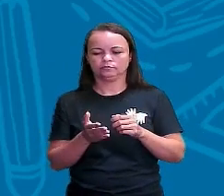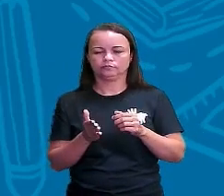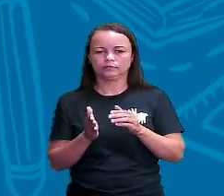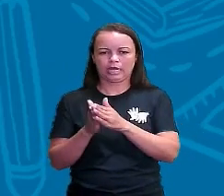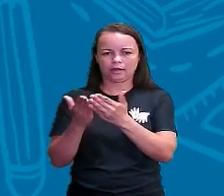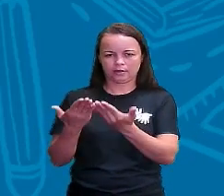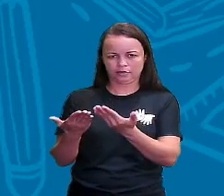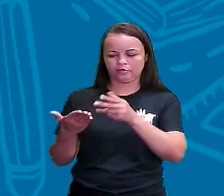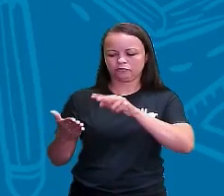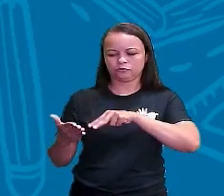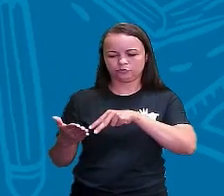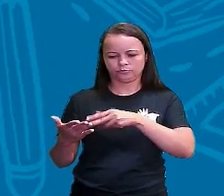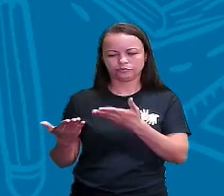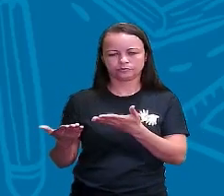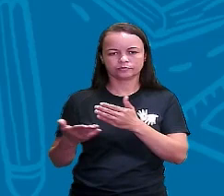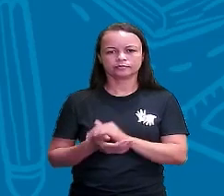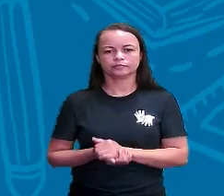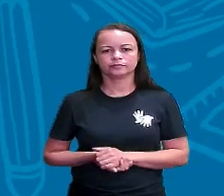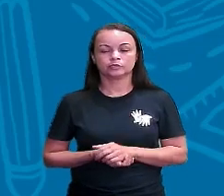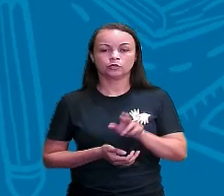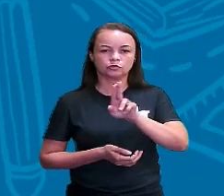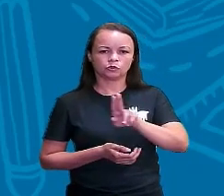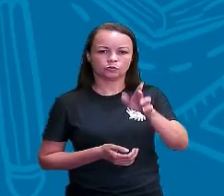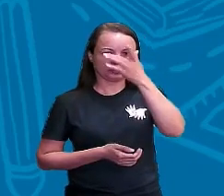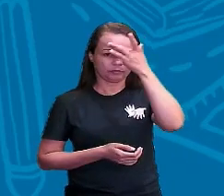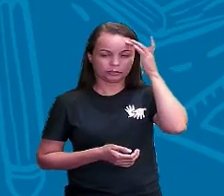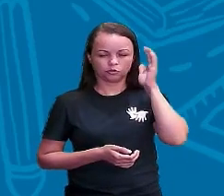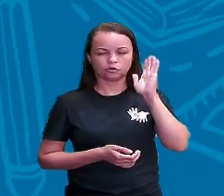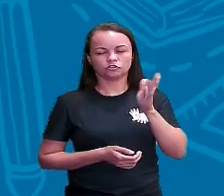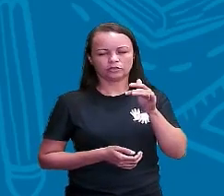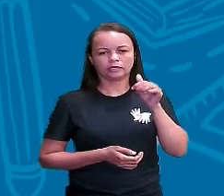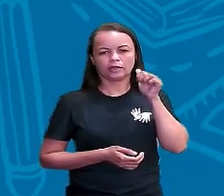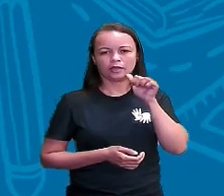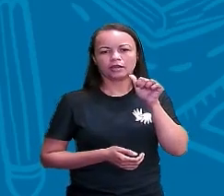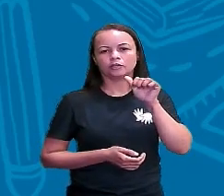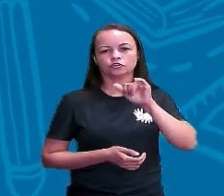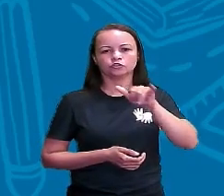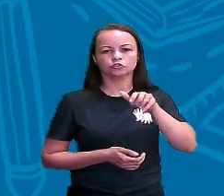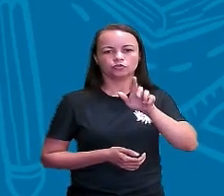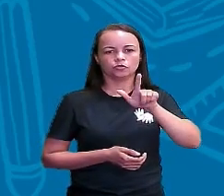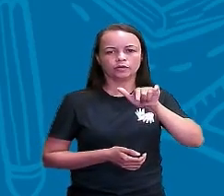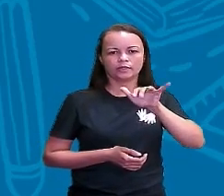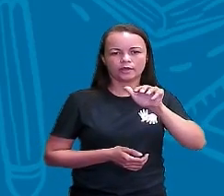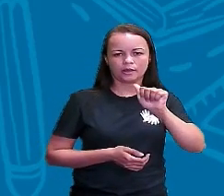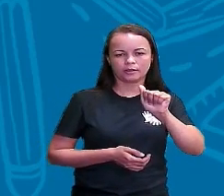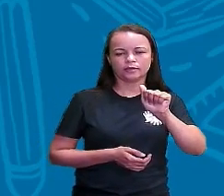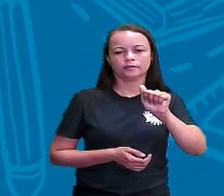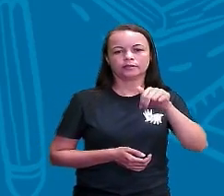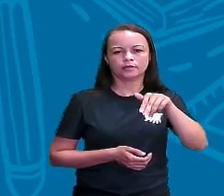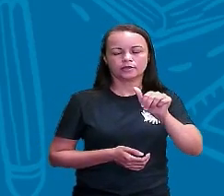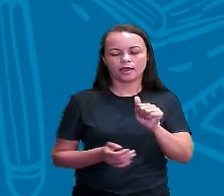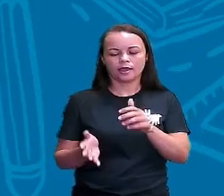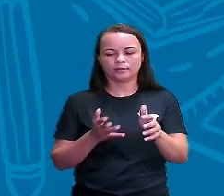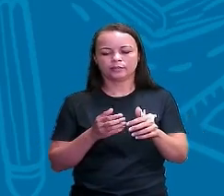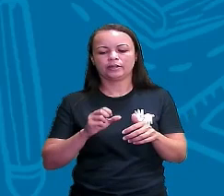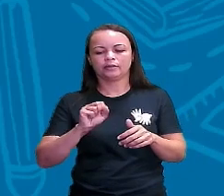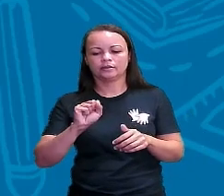livro, né? Nome de pessoas, já tem Juliana, botei Samara. Nome de bichos, onça